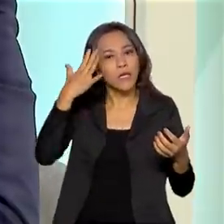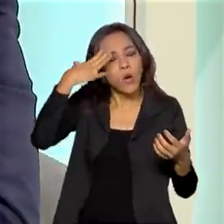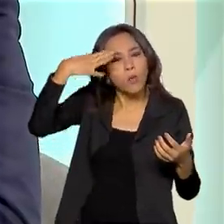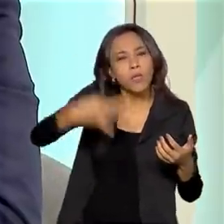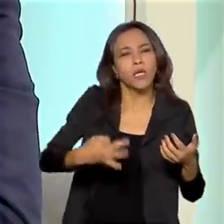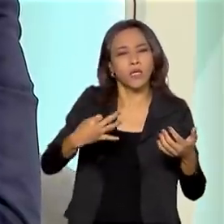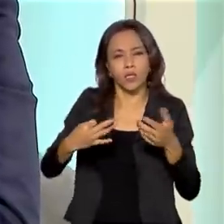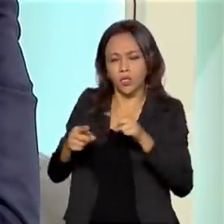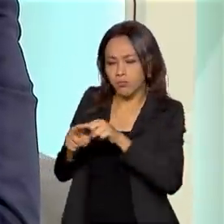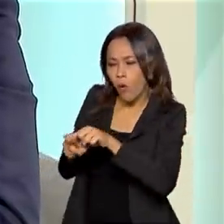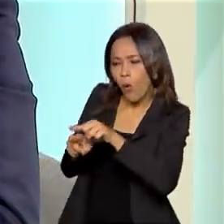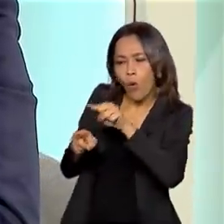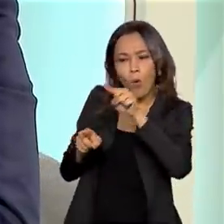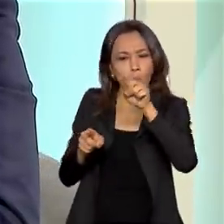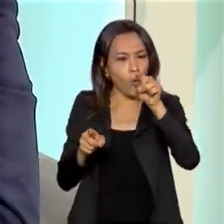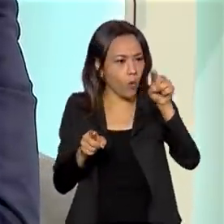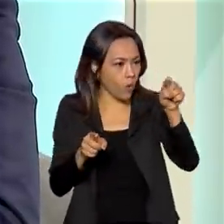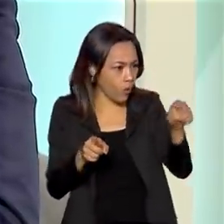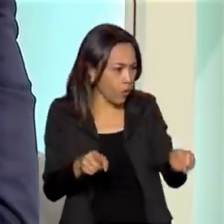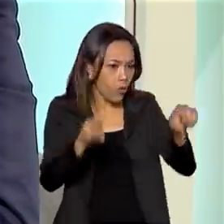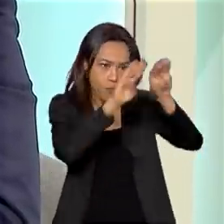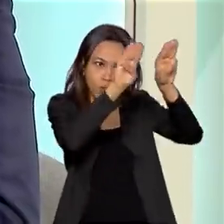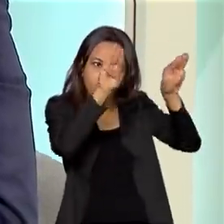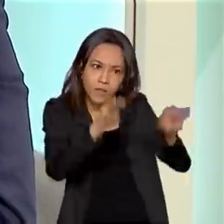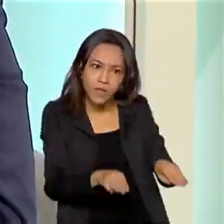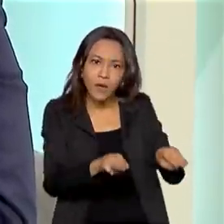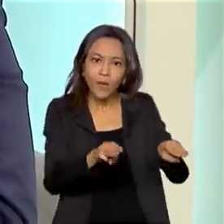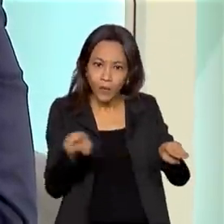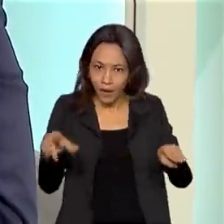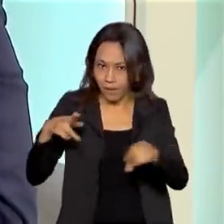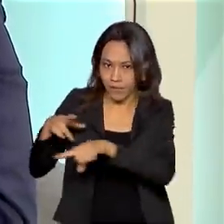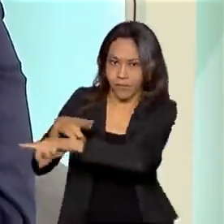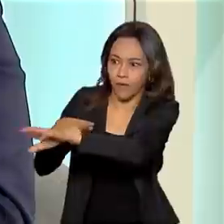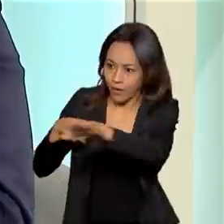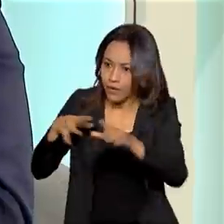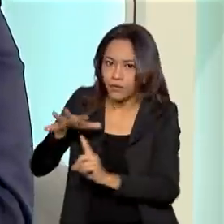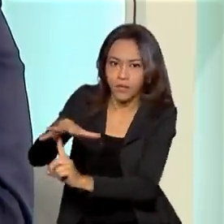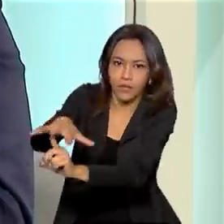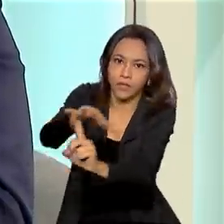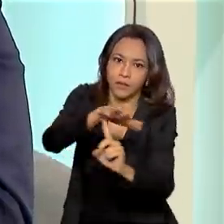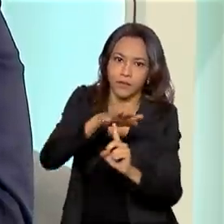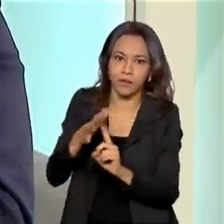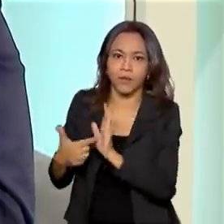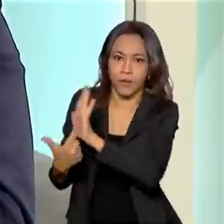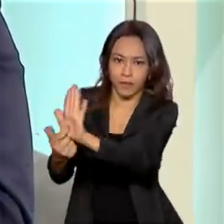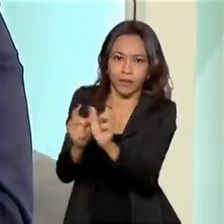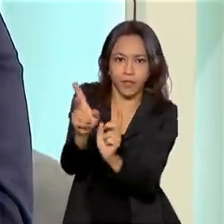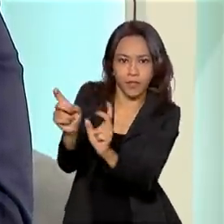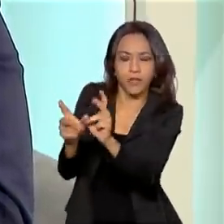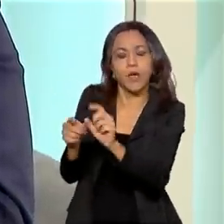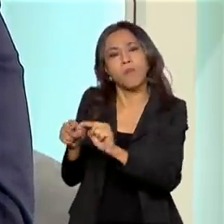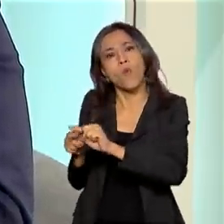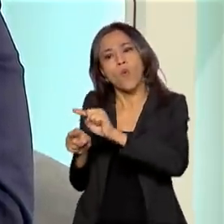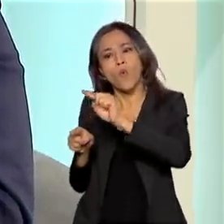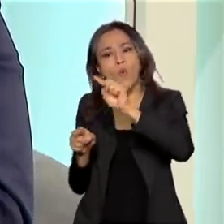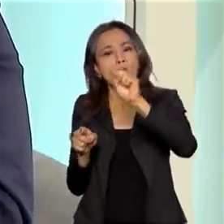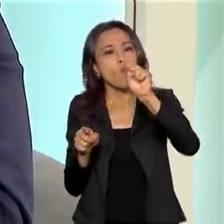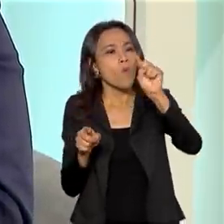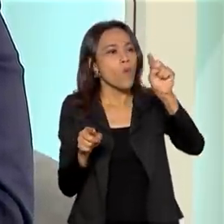e passa a fazer parte de um acervo permanente de um museu, ele muda de